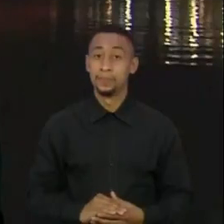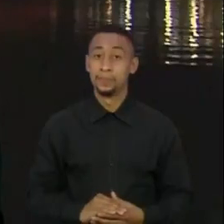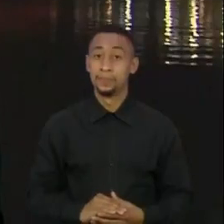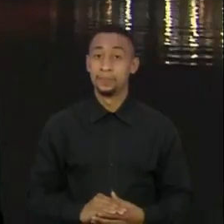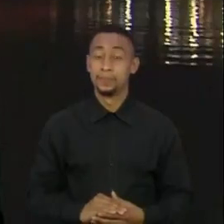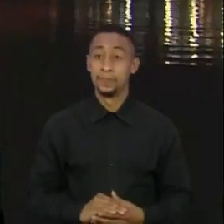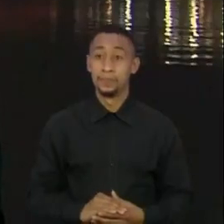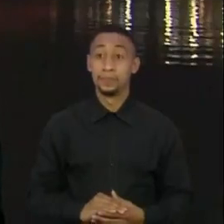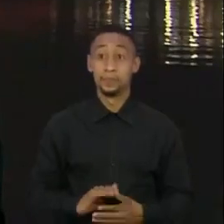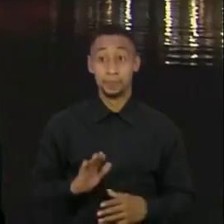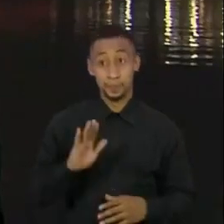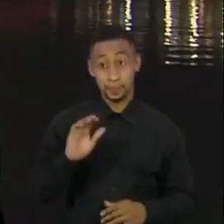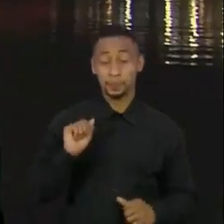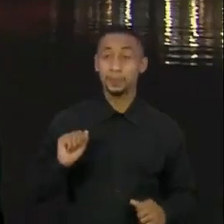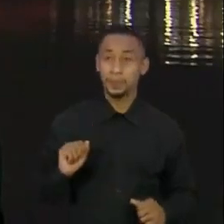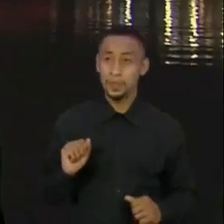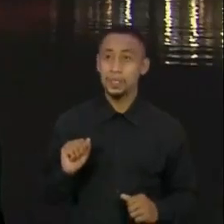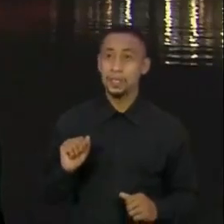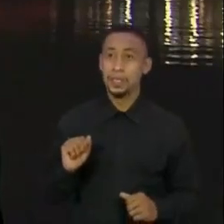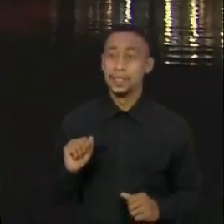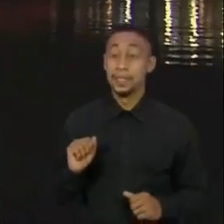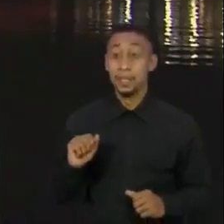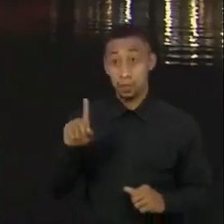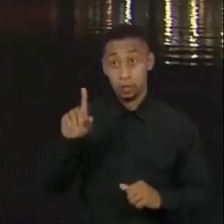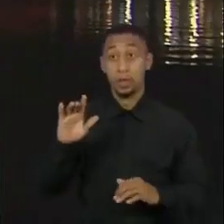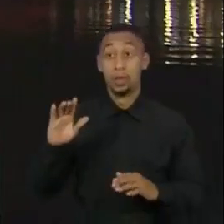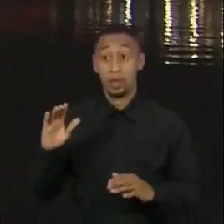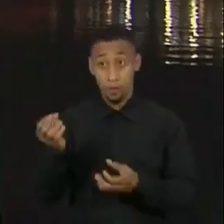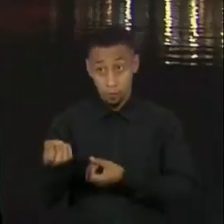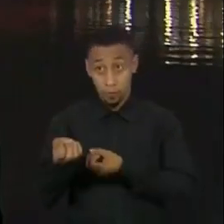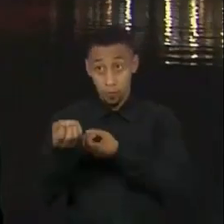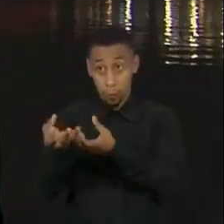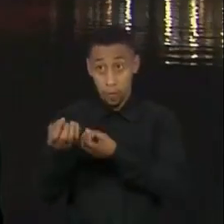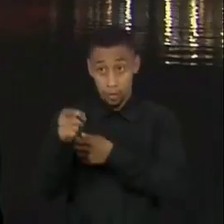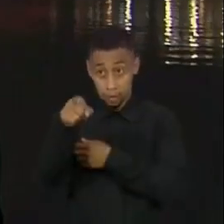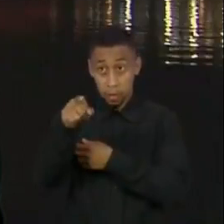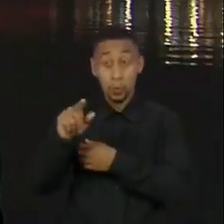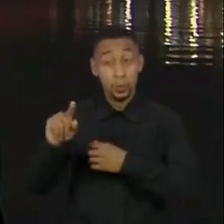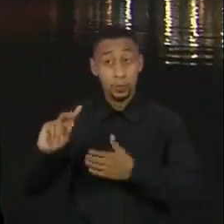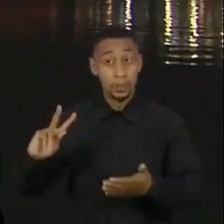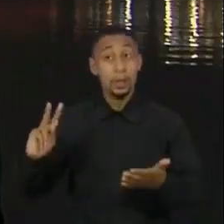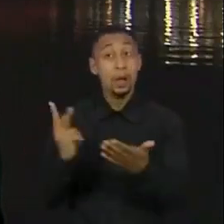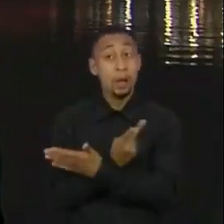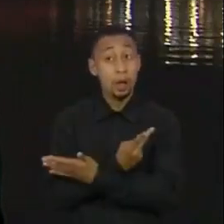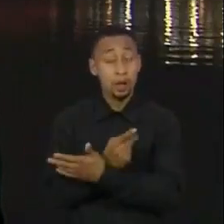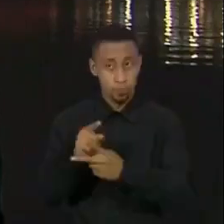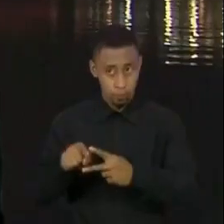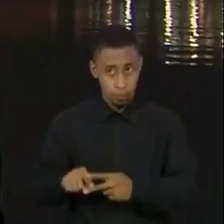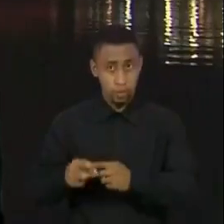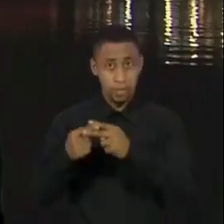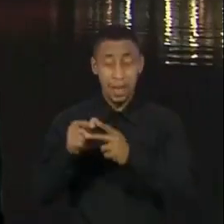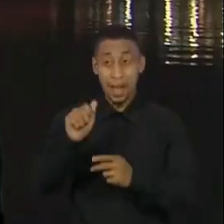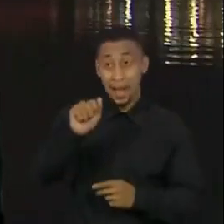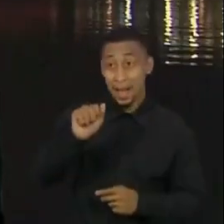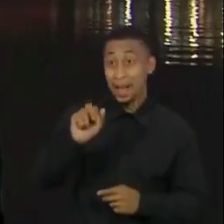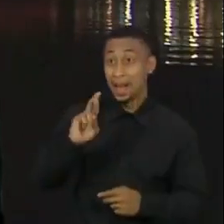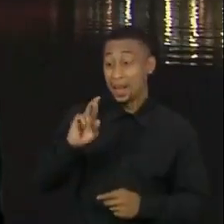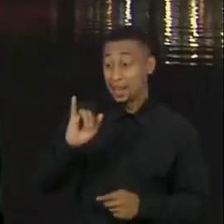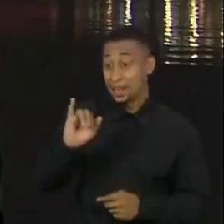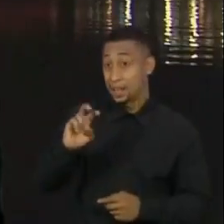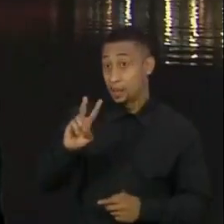Primeiro, é importante corrigir a informação. A Arivalter não tem nenhuma